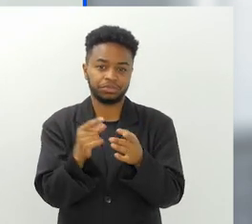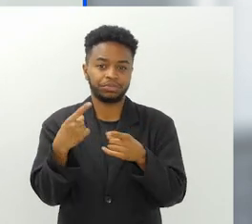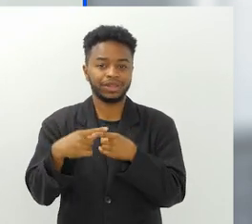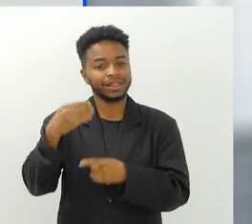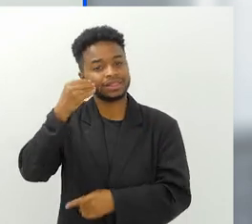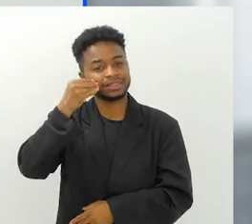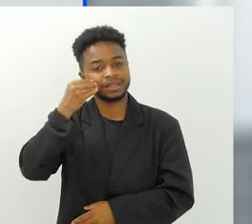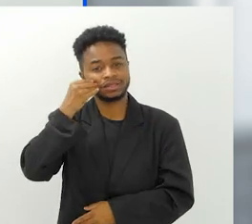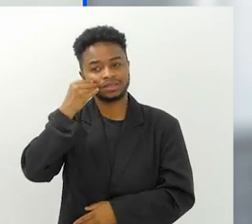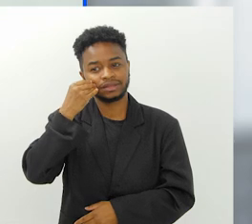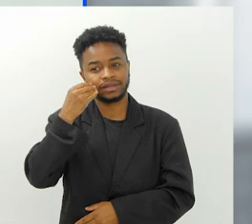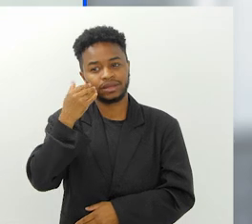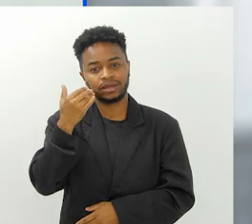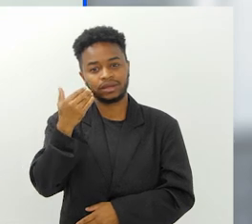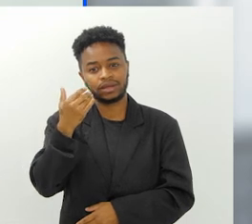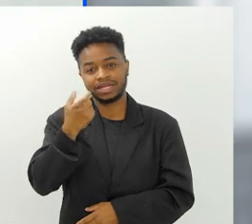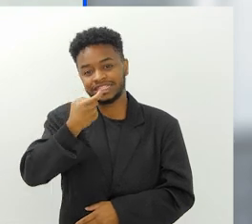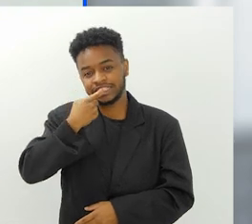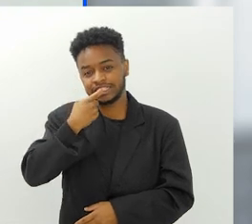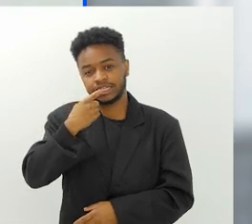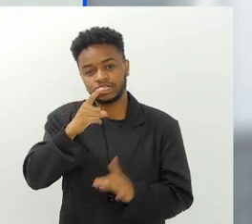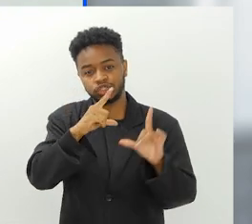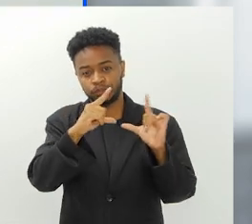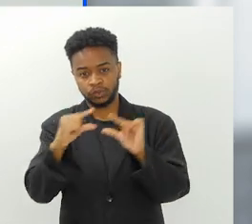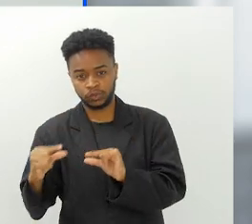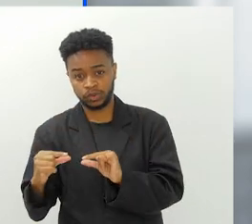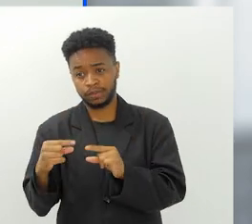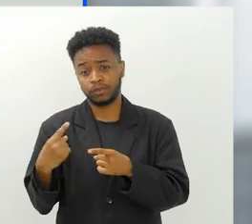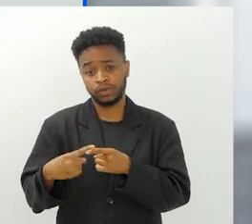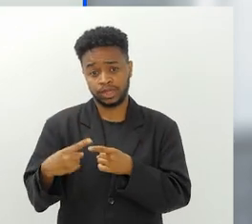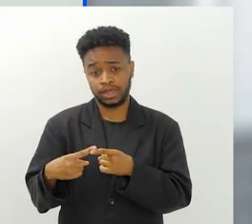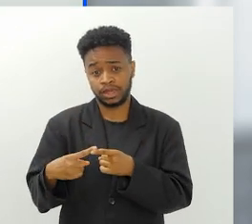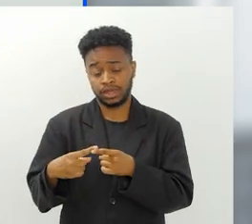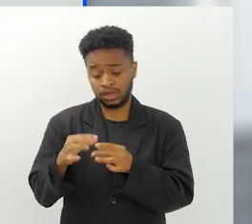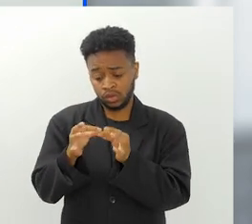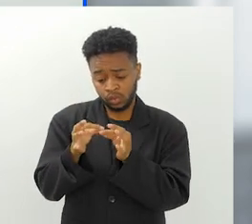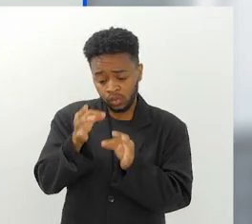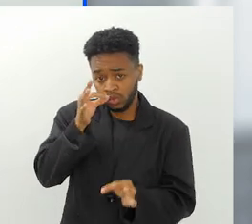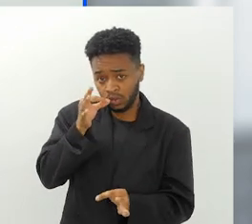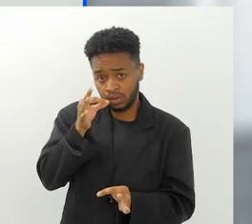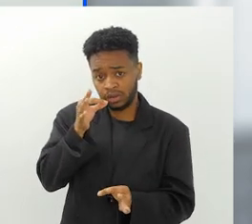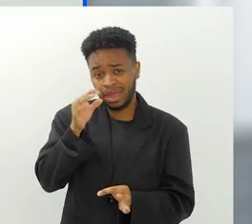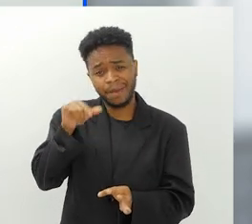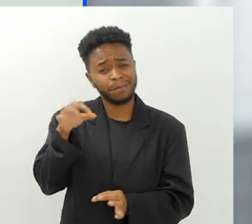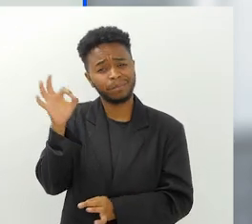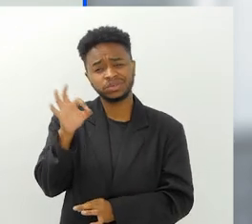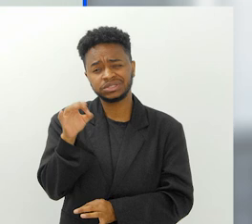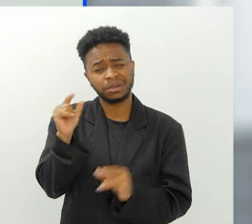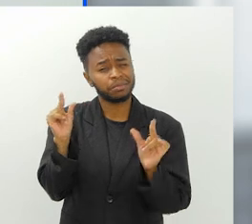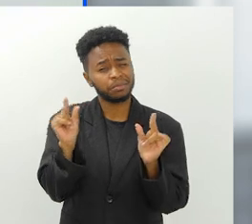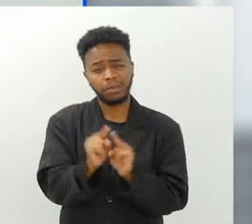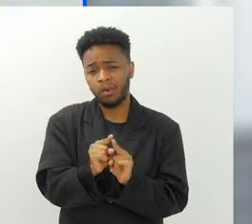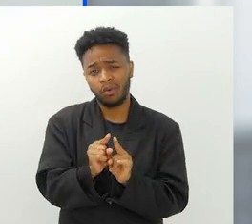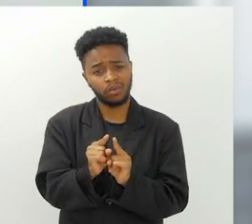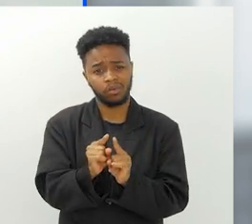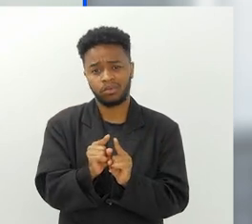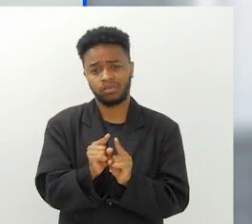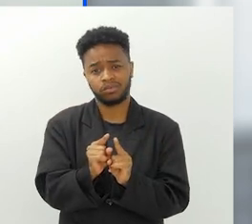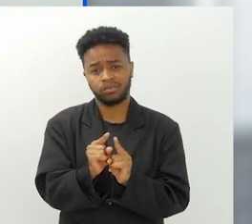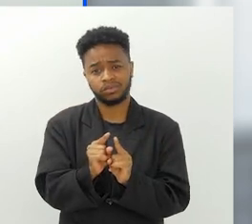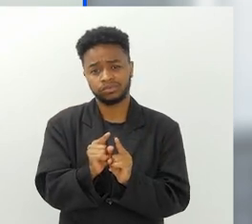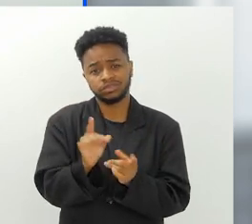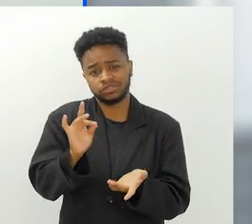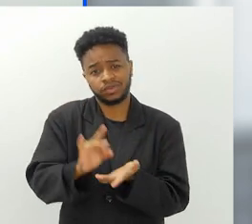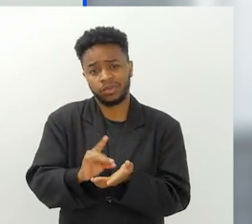verdade na batalha contra o plástico no oceano. Por quê? Primeiro porque o canudo ele é uma porcentagem muito baixa,